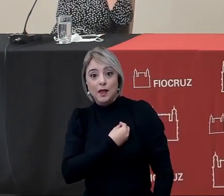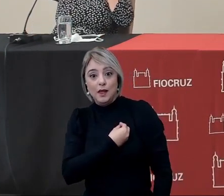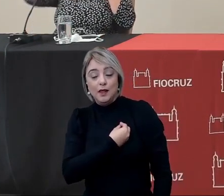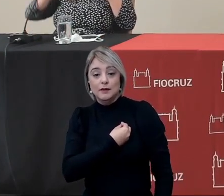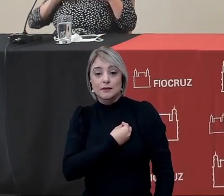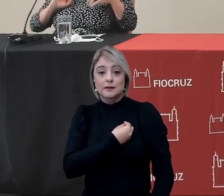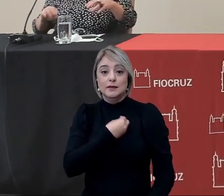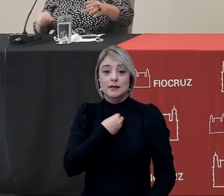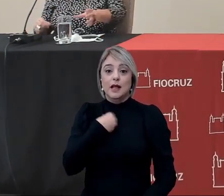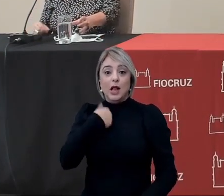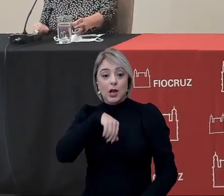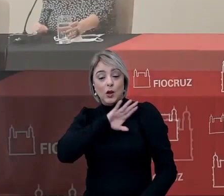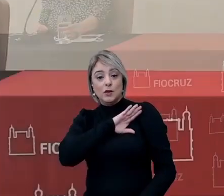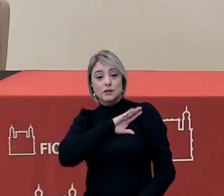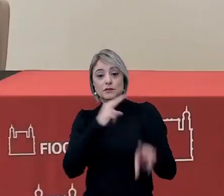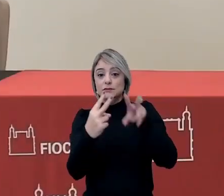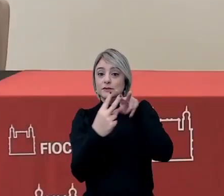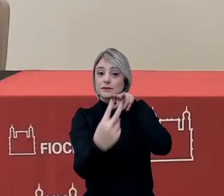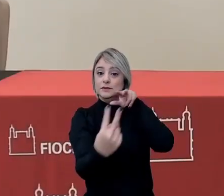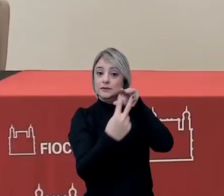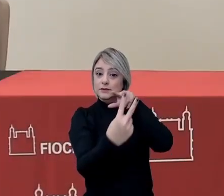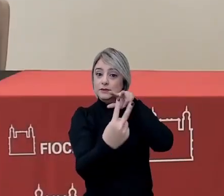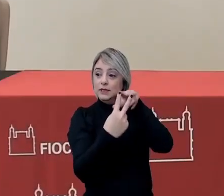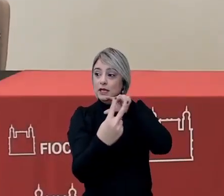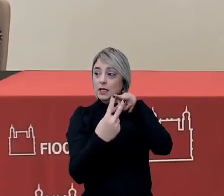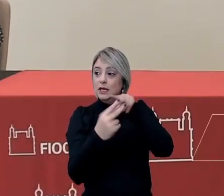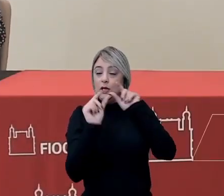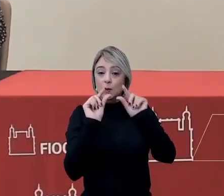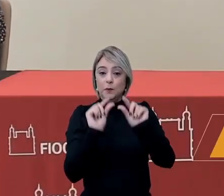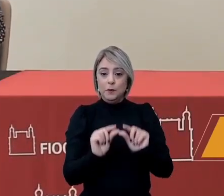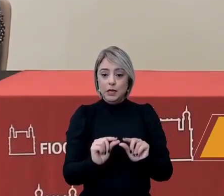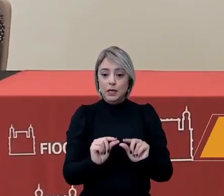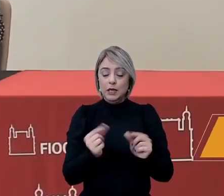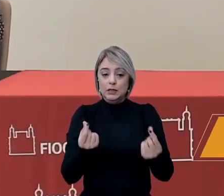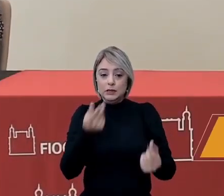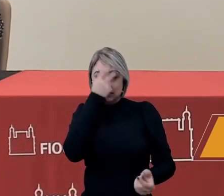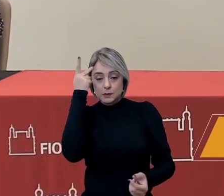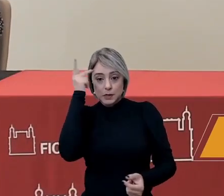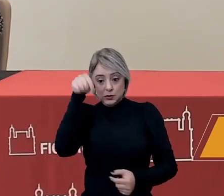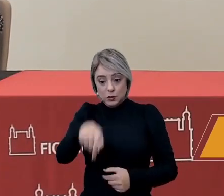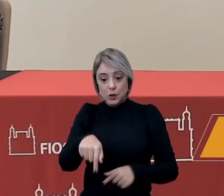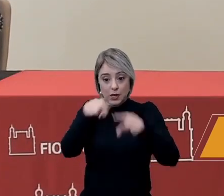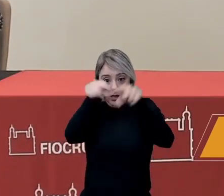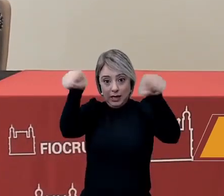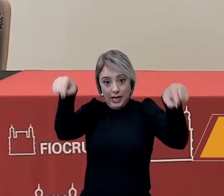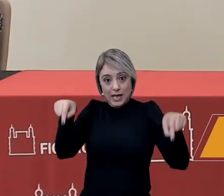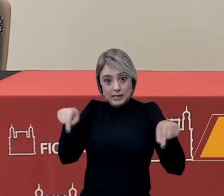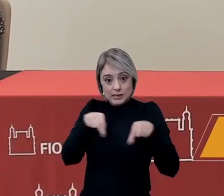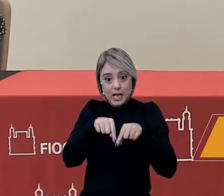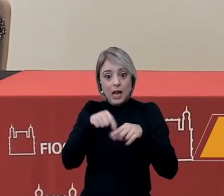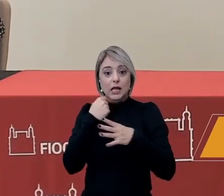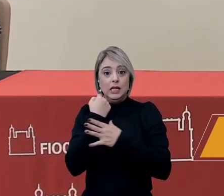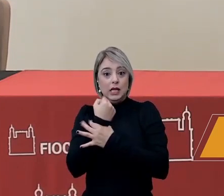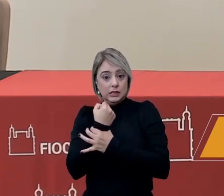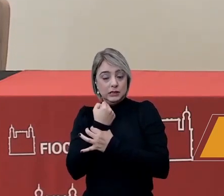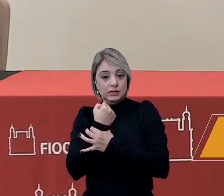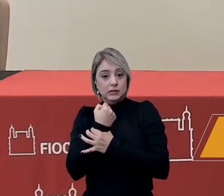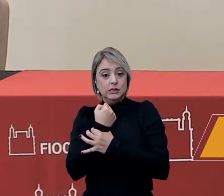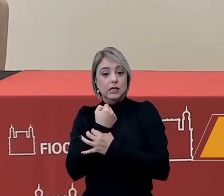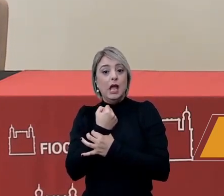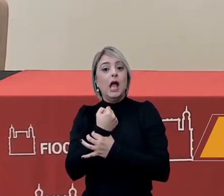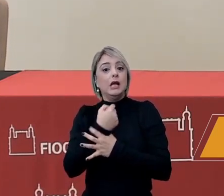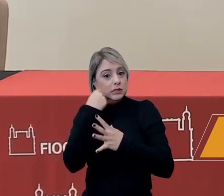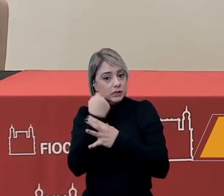nós estamos com o mínimo de pessoas aqui na sala, garantindo a